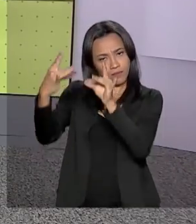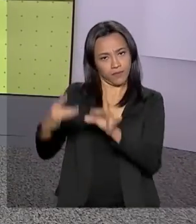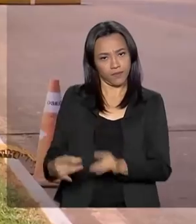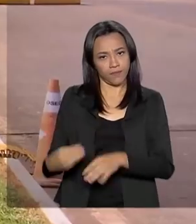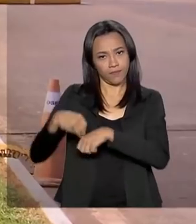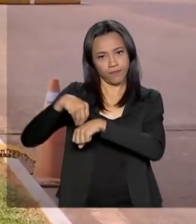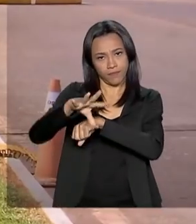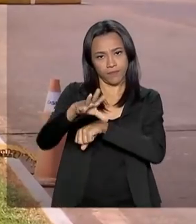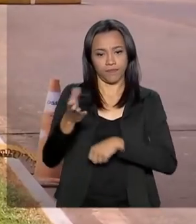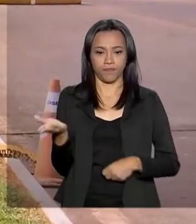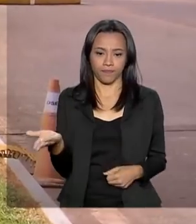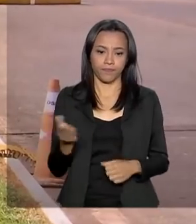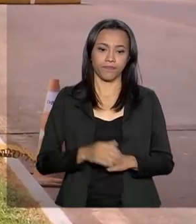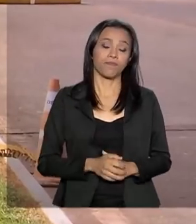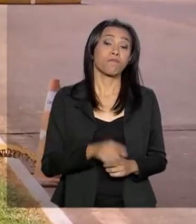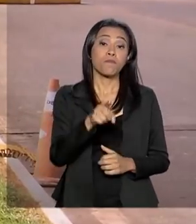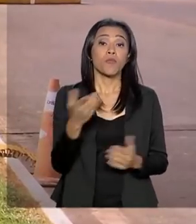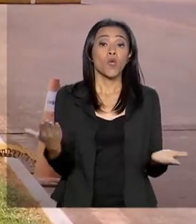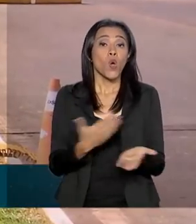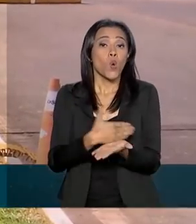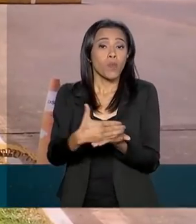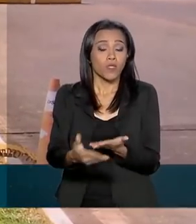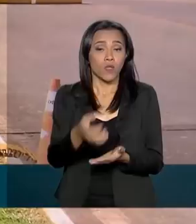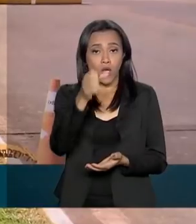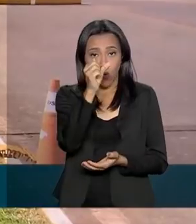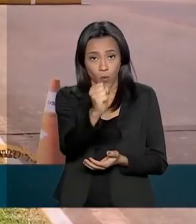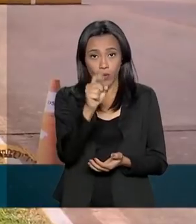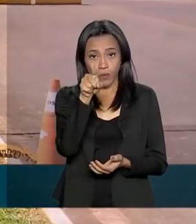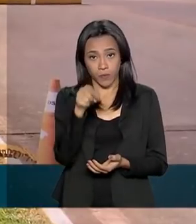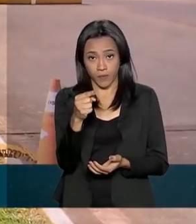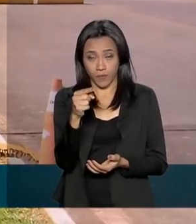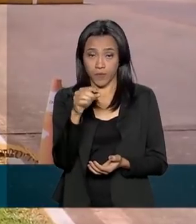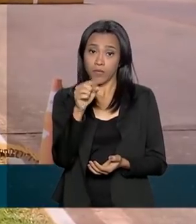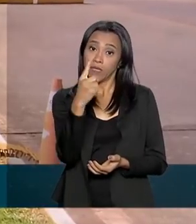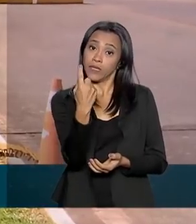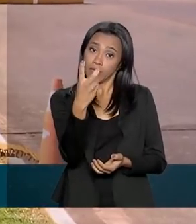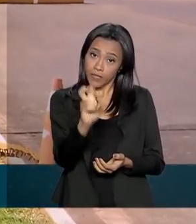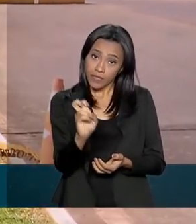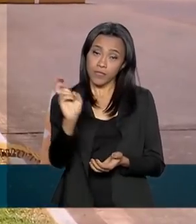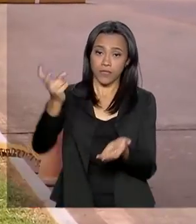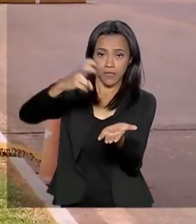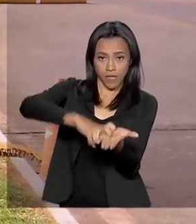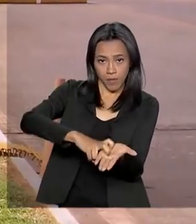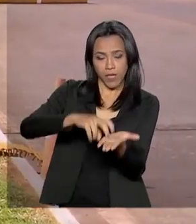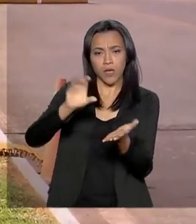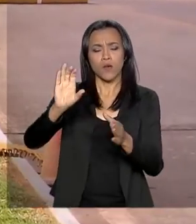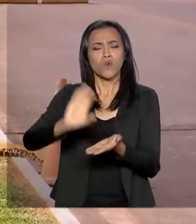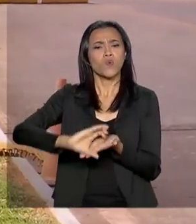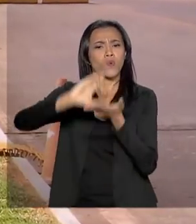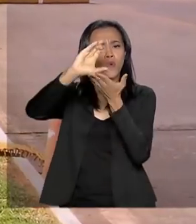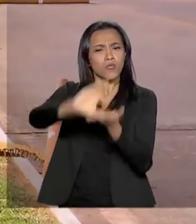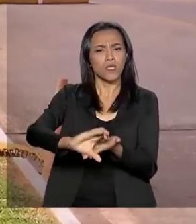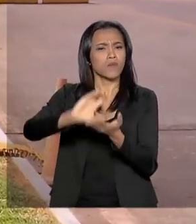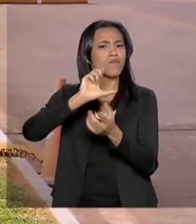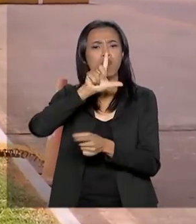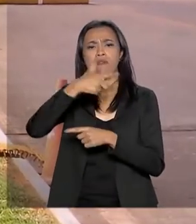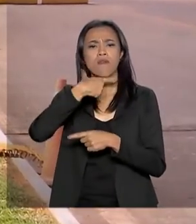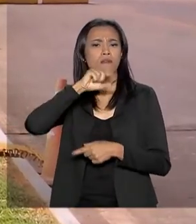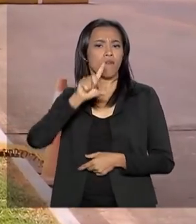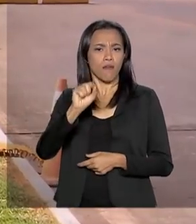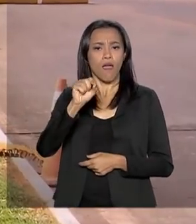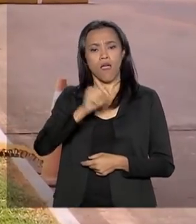O encontro começou às 8h15 da manhã. O Conselho de Governo é formado por todos os 22